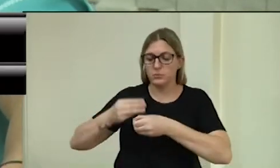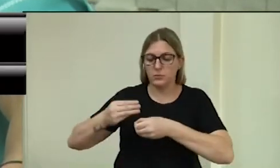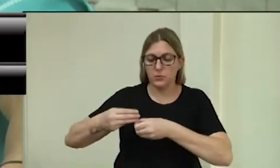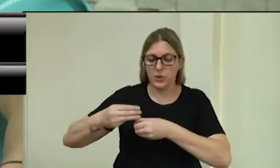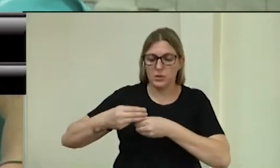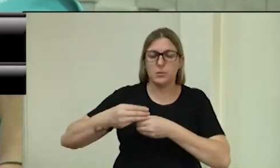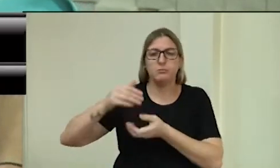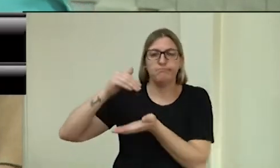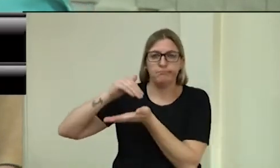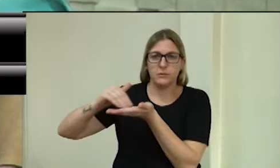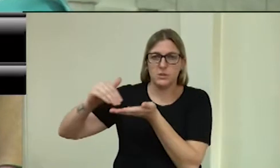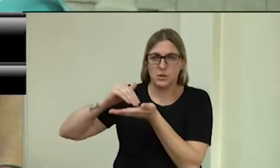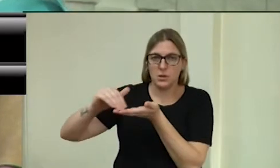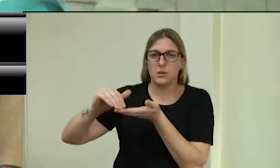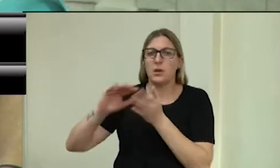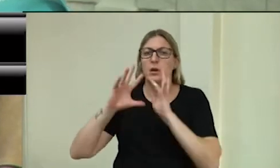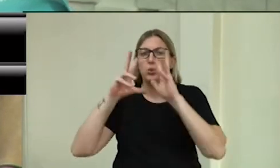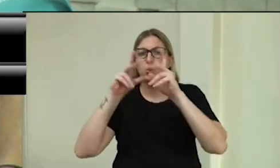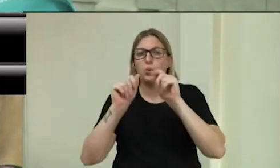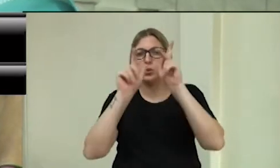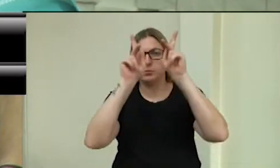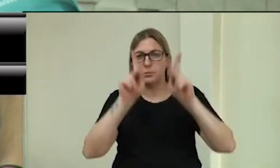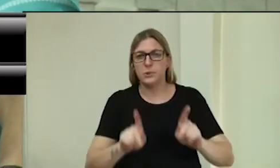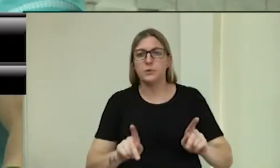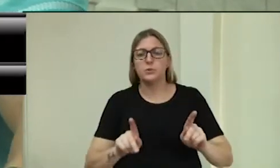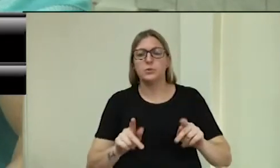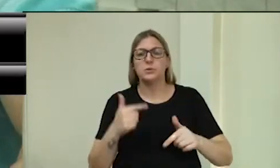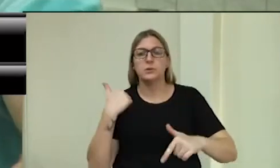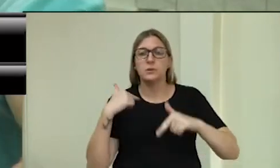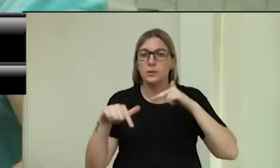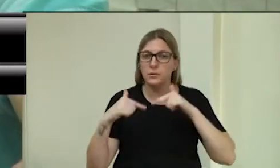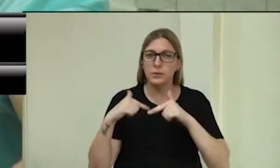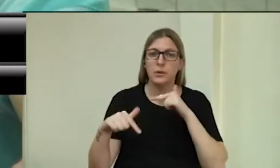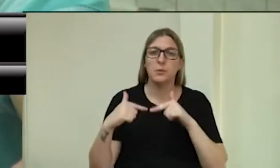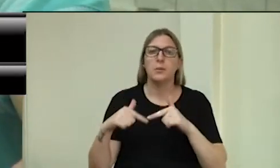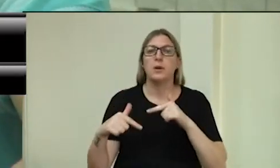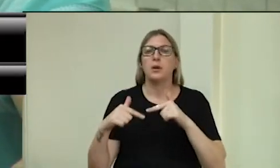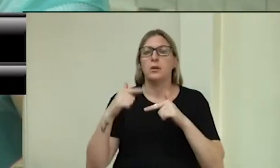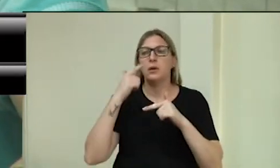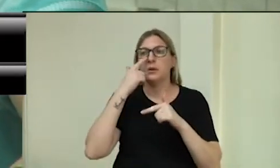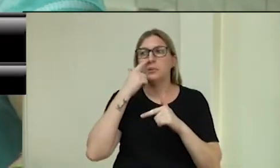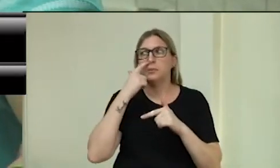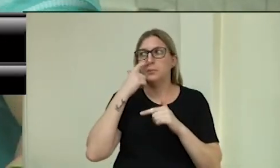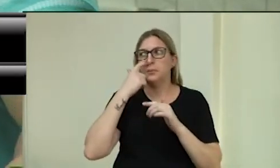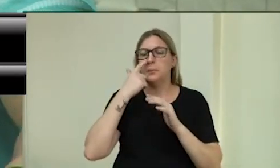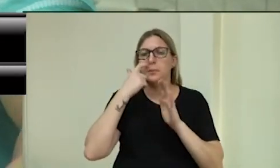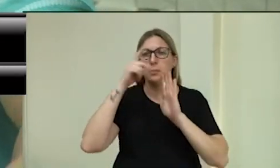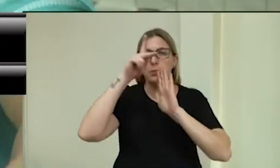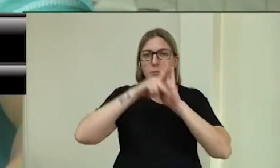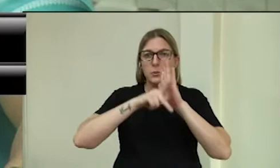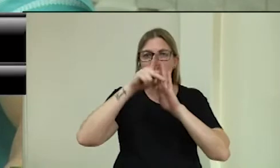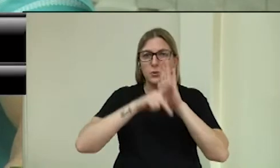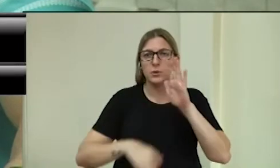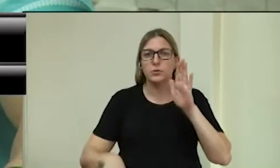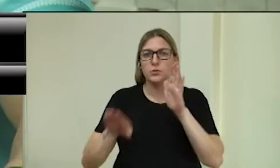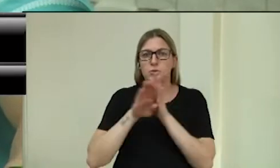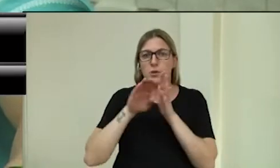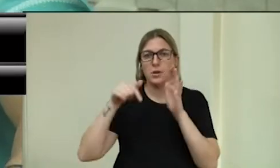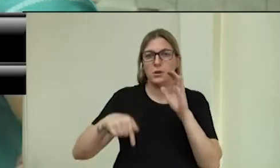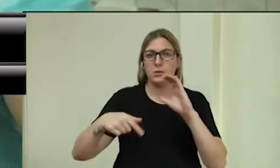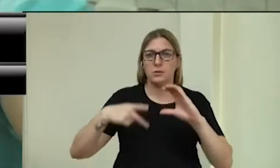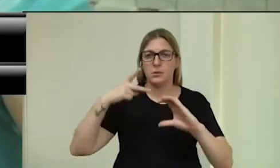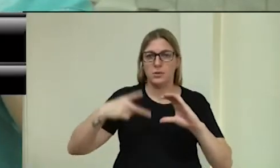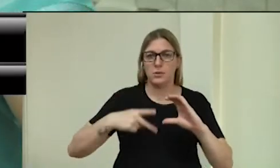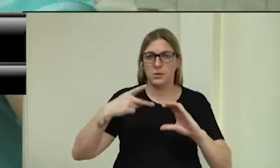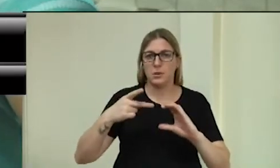ao secretário, a todas as pessoas que trabalharam para que esse projeto viesse para essa casa. Então, eu quero aqui